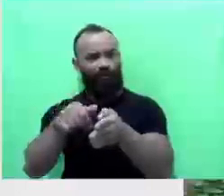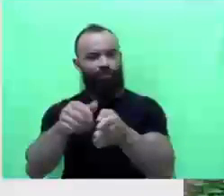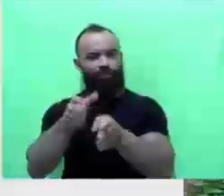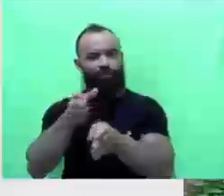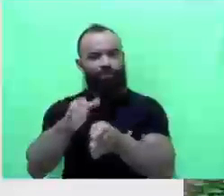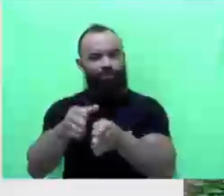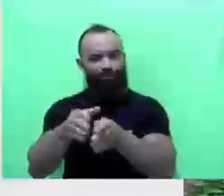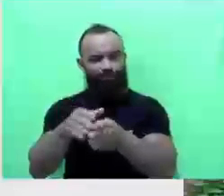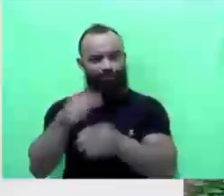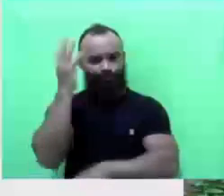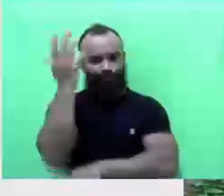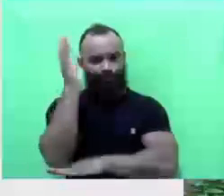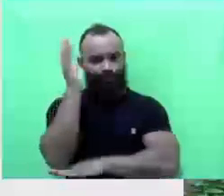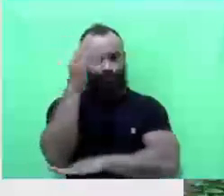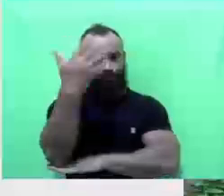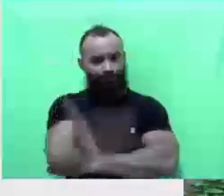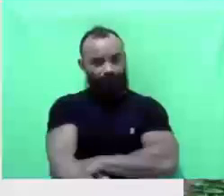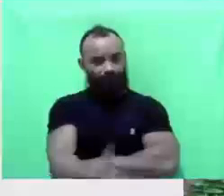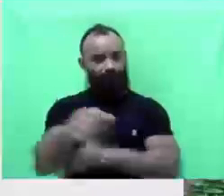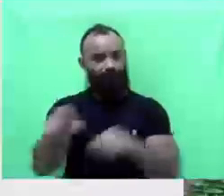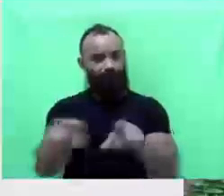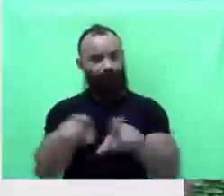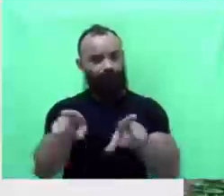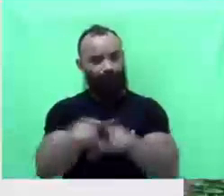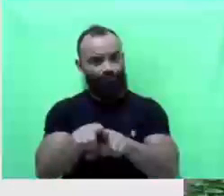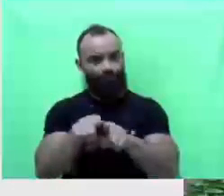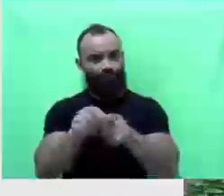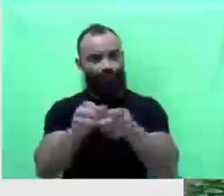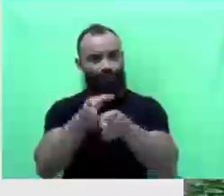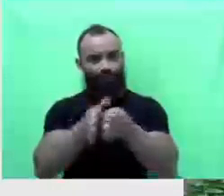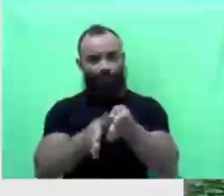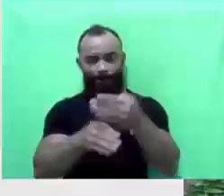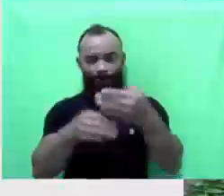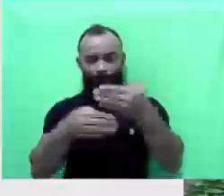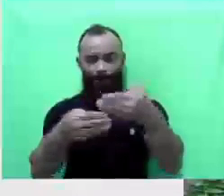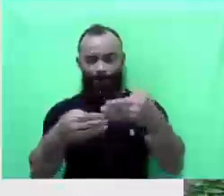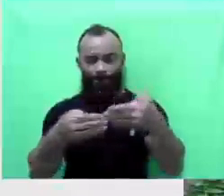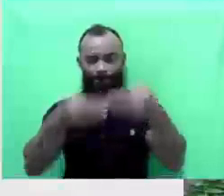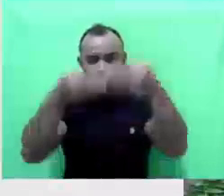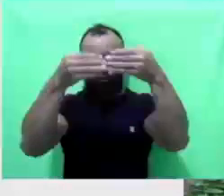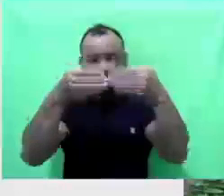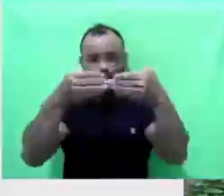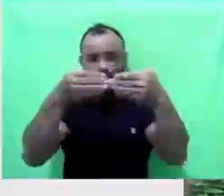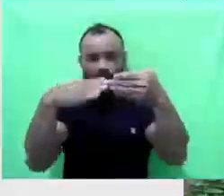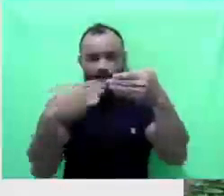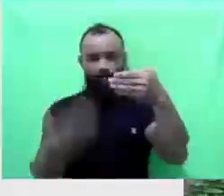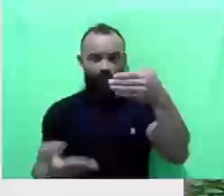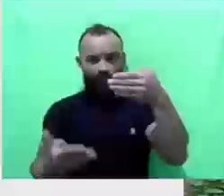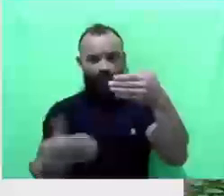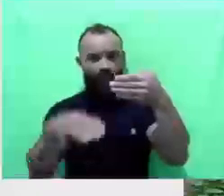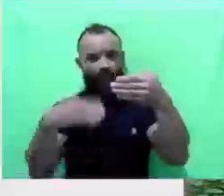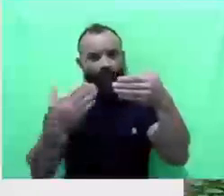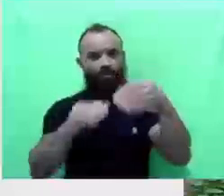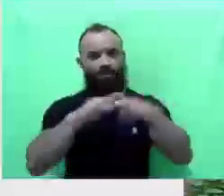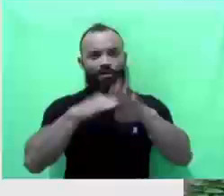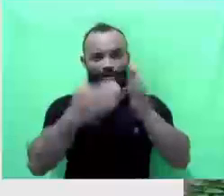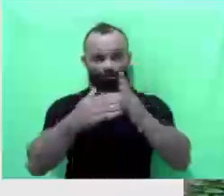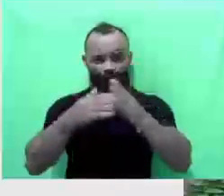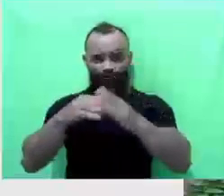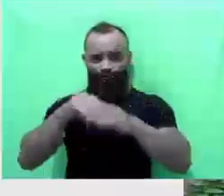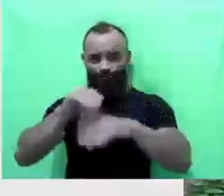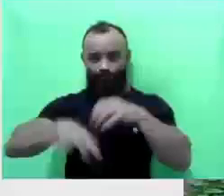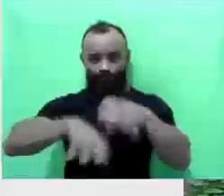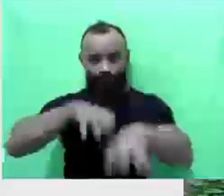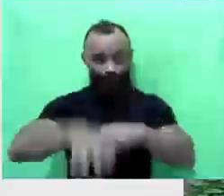árvore e também arrancando esse muro. E, com toda certeza, tudo que veio ali para baixo, veio cavando, veio